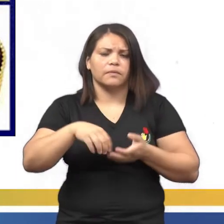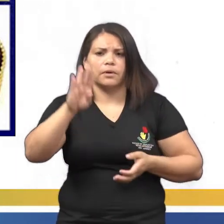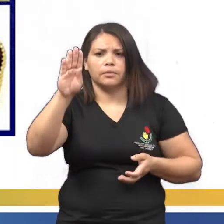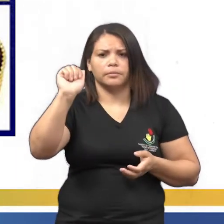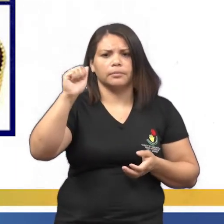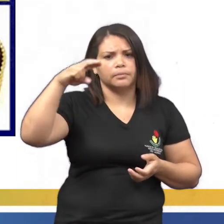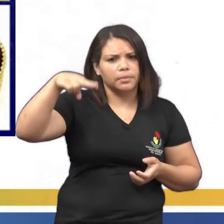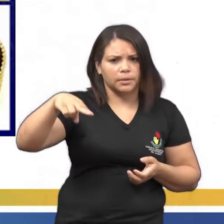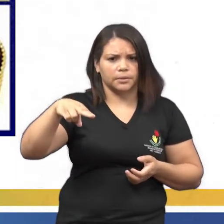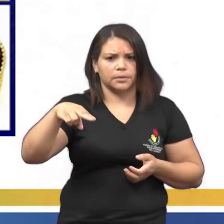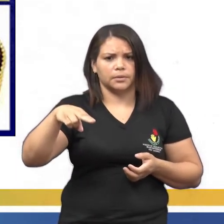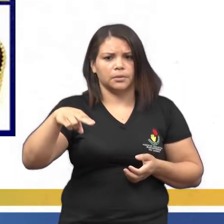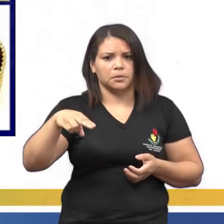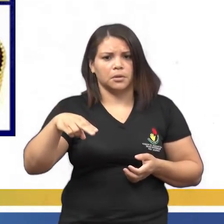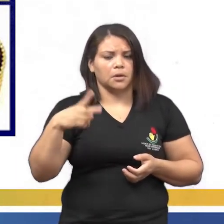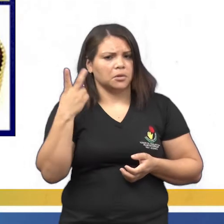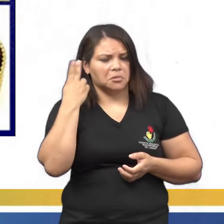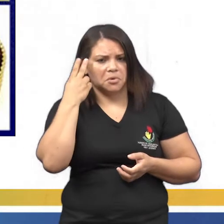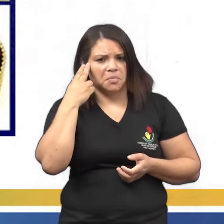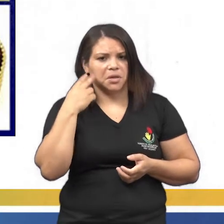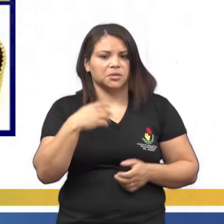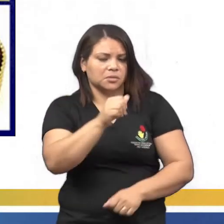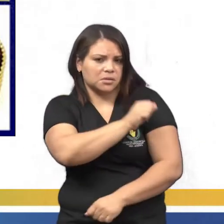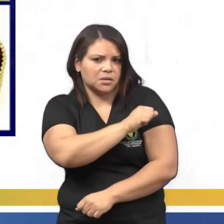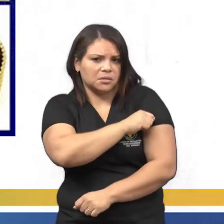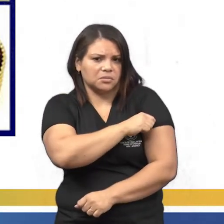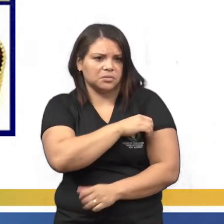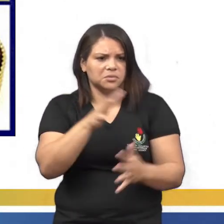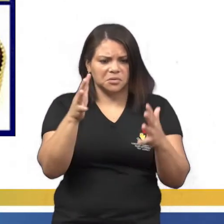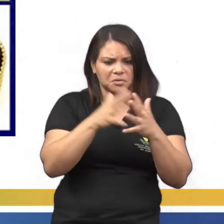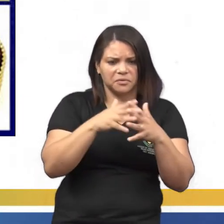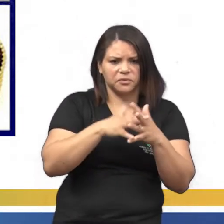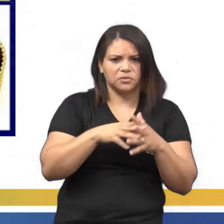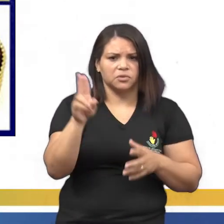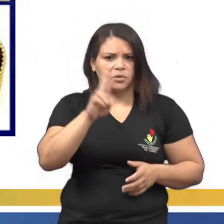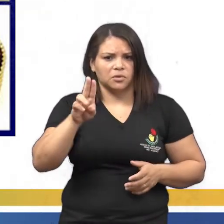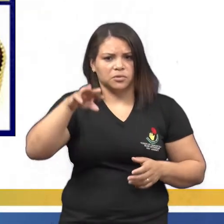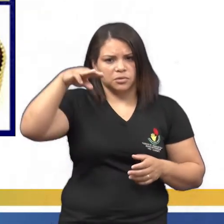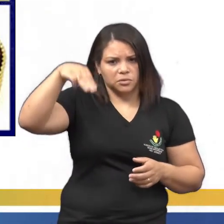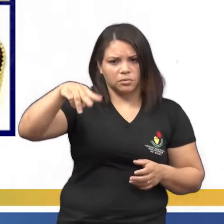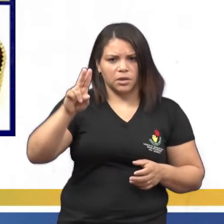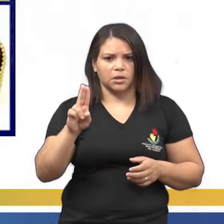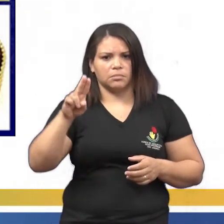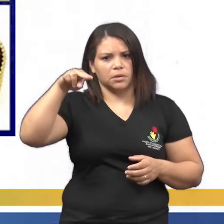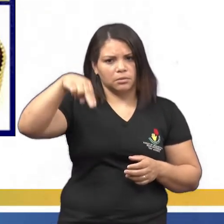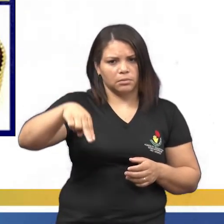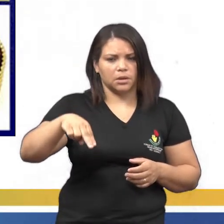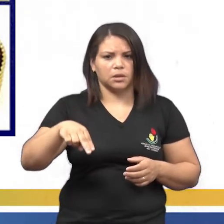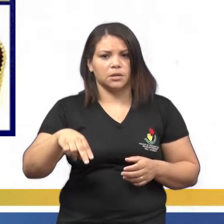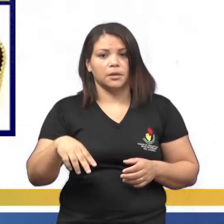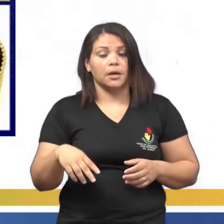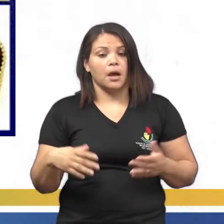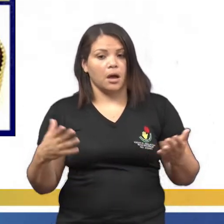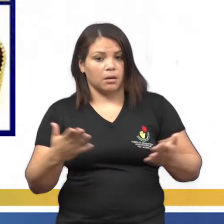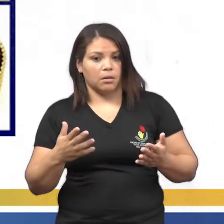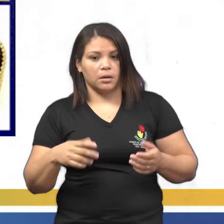ban, né? Normalmente, os alunos confundem, né? O uso do M e do N. Mas aí, nesse caso, eu não poderia utilizar o M antes